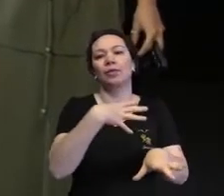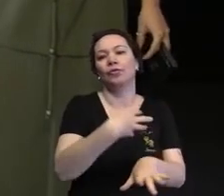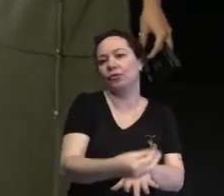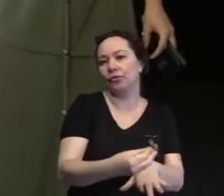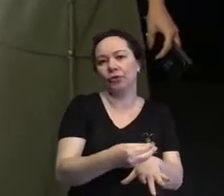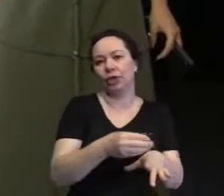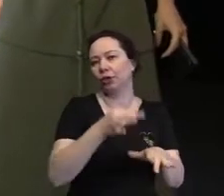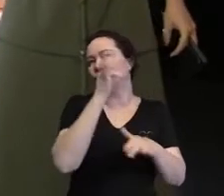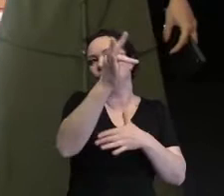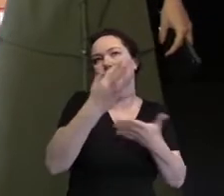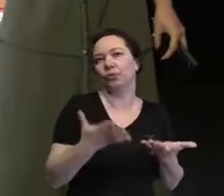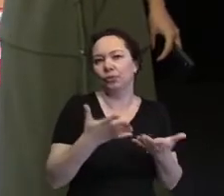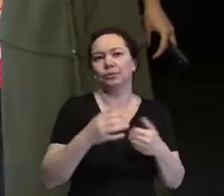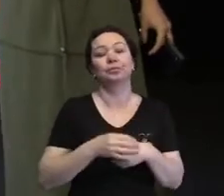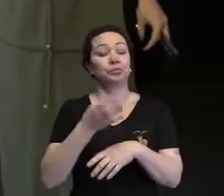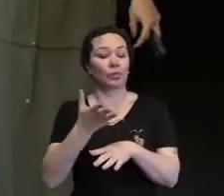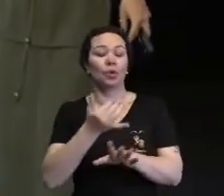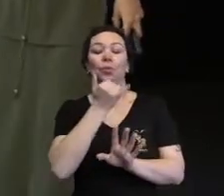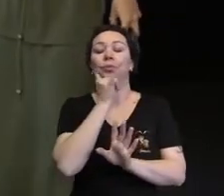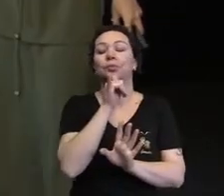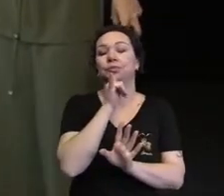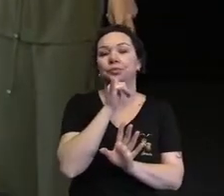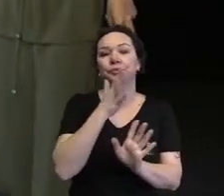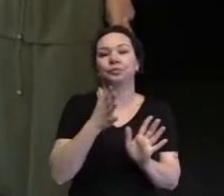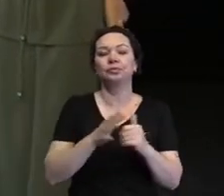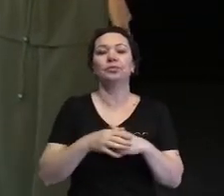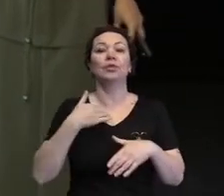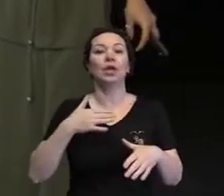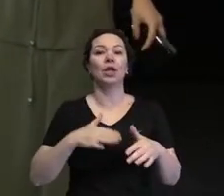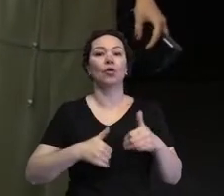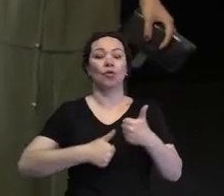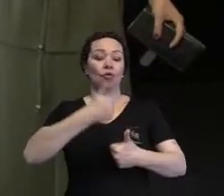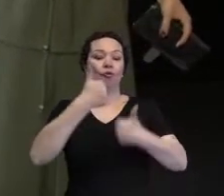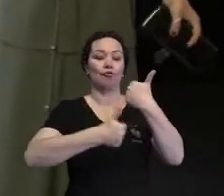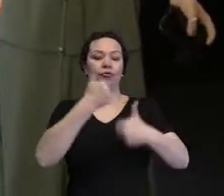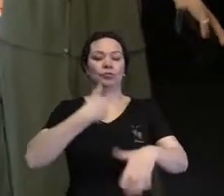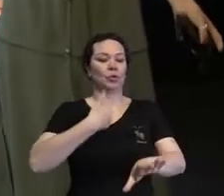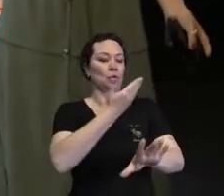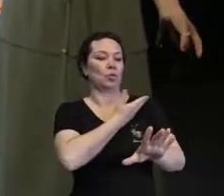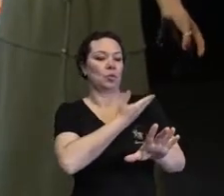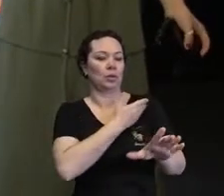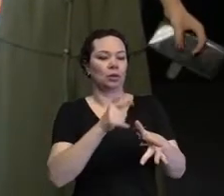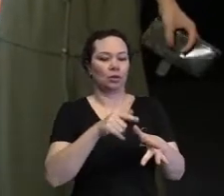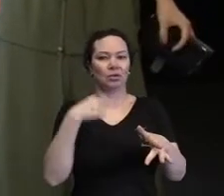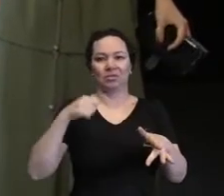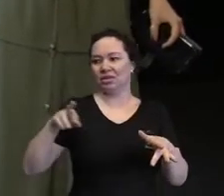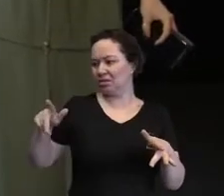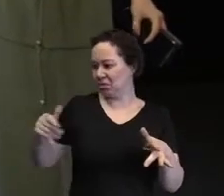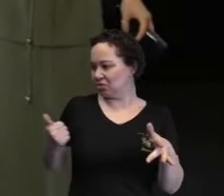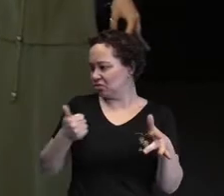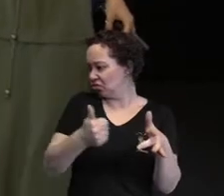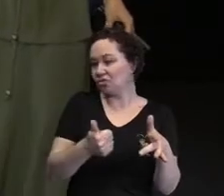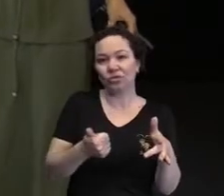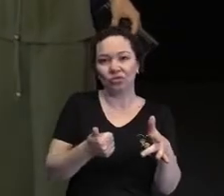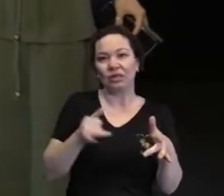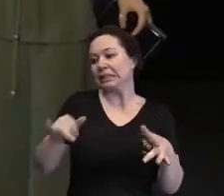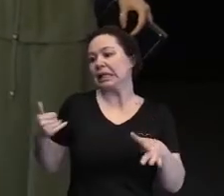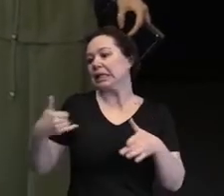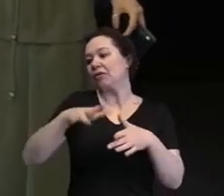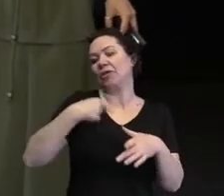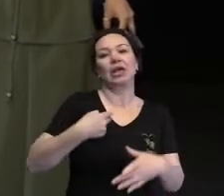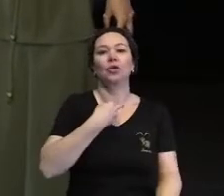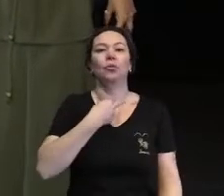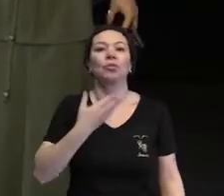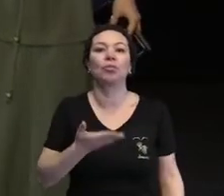Então, alguns exemplos práticos. Vou sair para jogar futebol com o meu amigo. Pô, tenho que levar meu irmão, né? Se ele não for, eu não posso